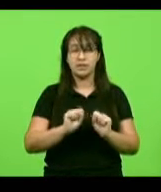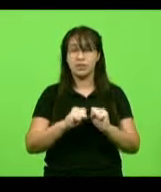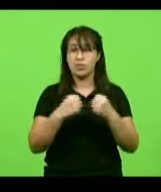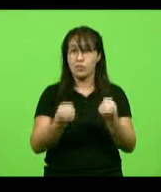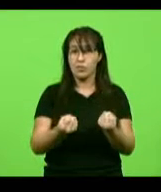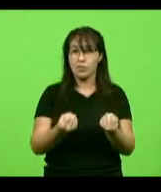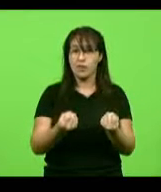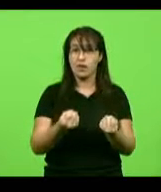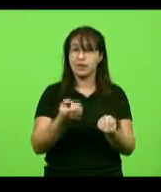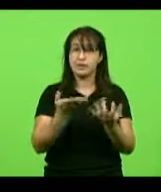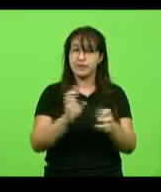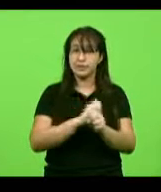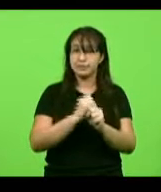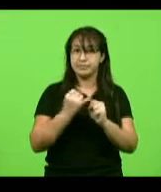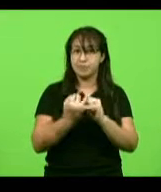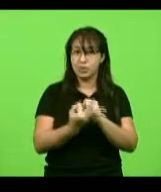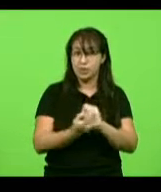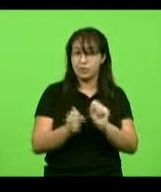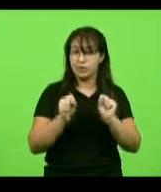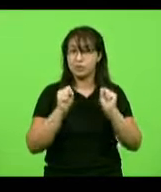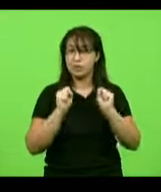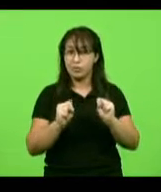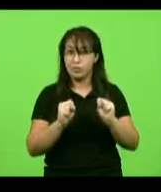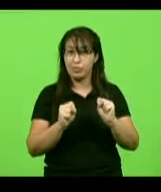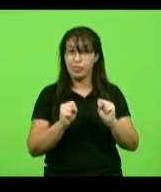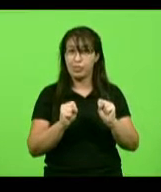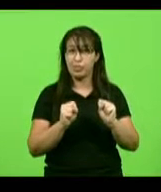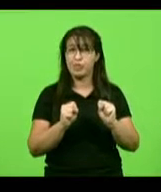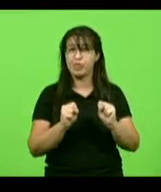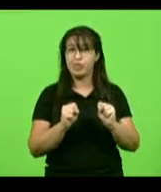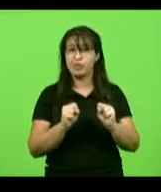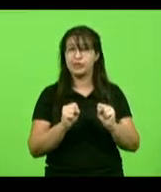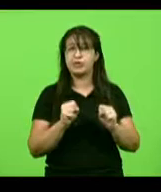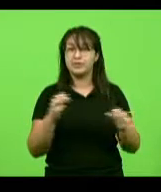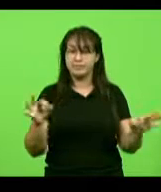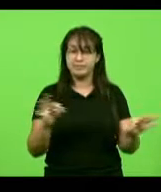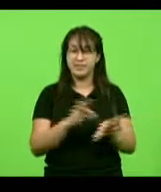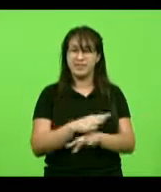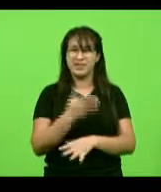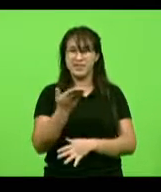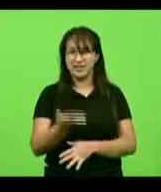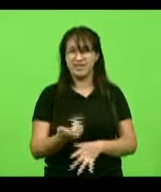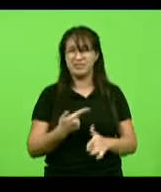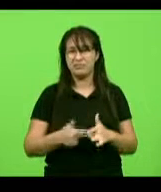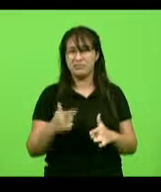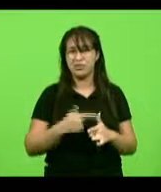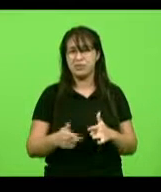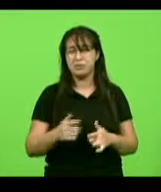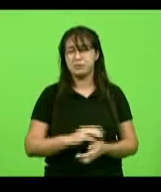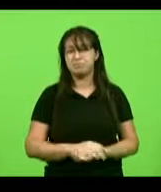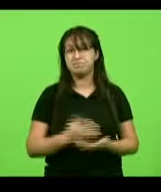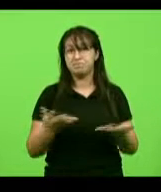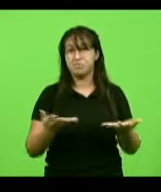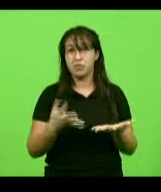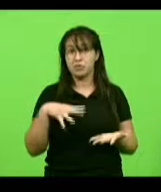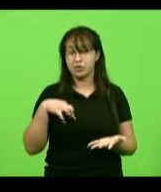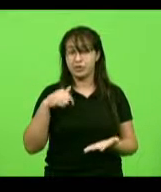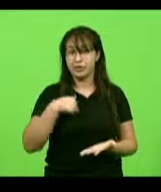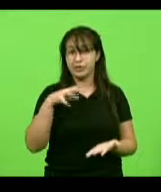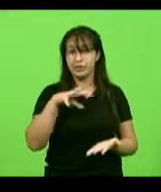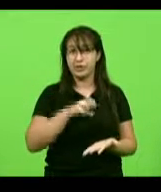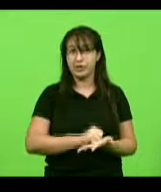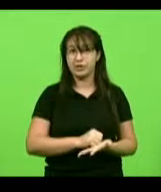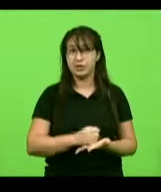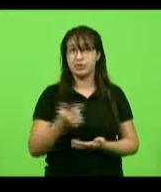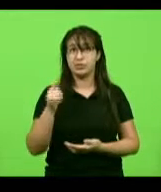pandemia e podermos sair desse momento triste que vivemos. Por isso, nesse dia, esse meu registro, mais uma vez,